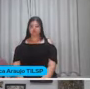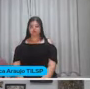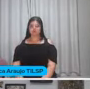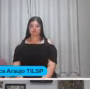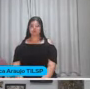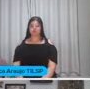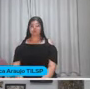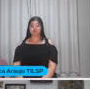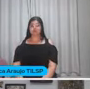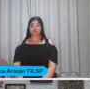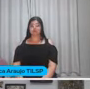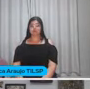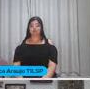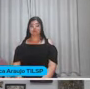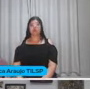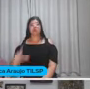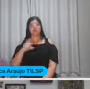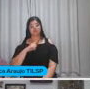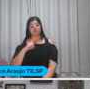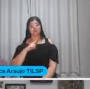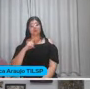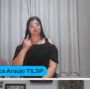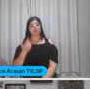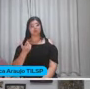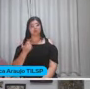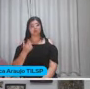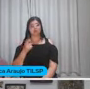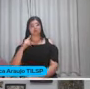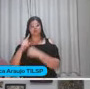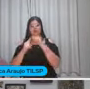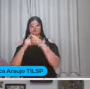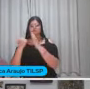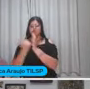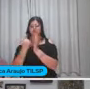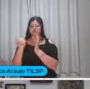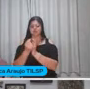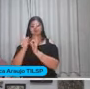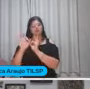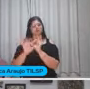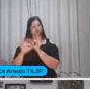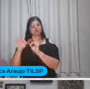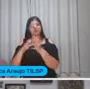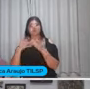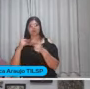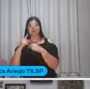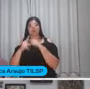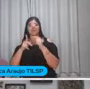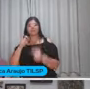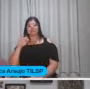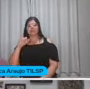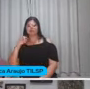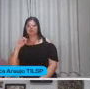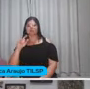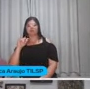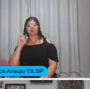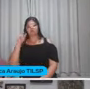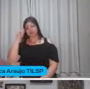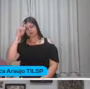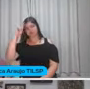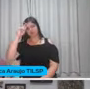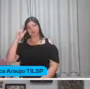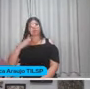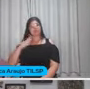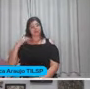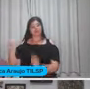Então Você tem um livro de projetos Aliás, mais de um, né, Pathy? Maravilhosos Mas eu lembro lá do primeiro Né? Que pra mim foi